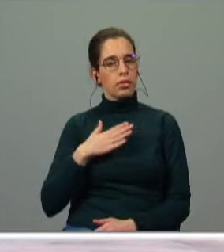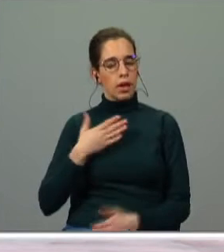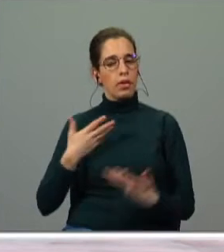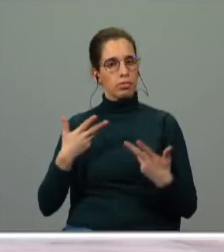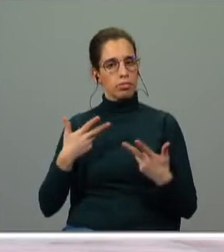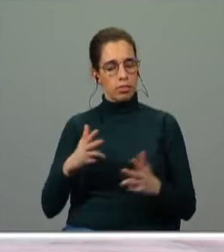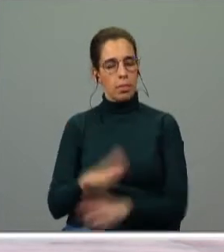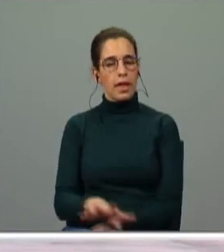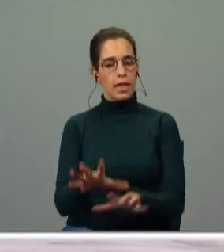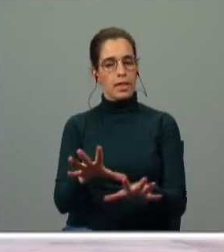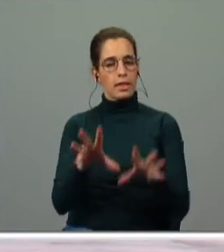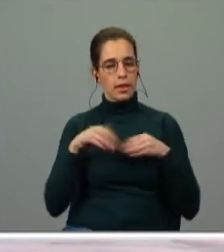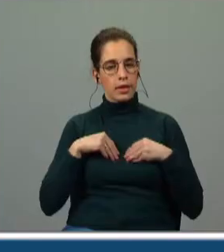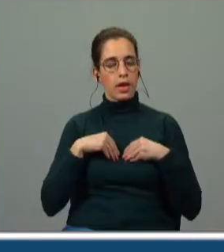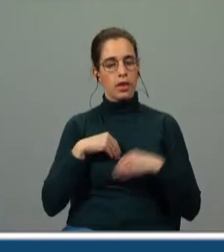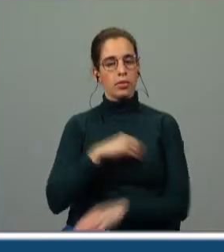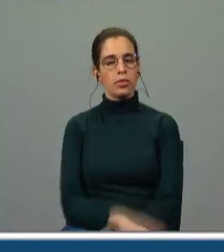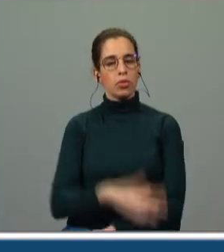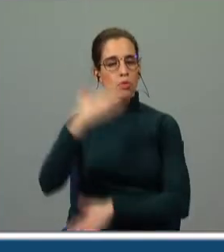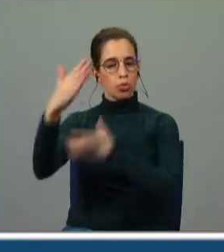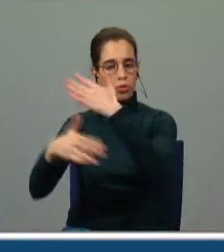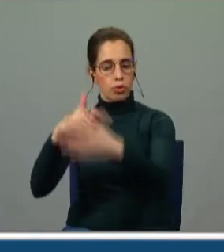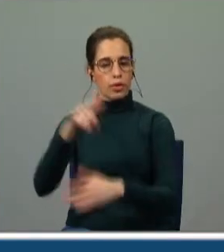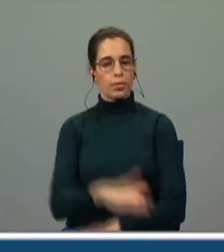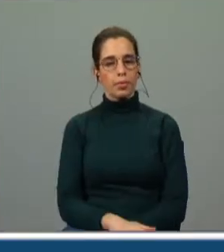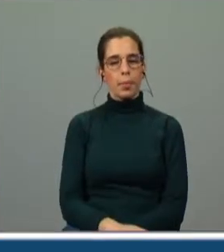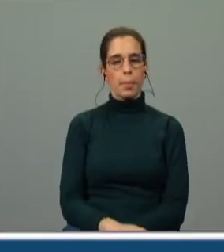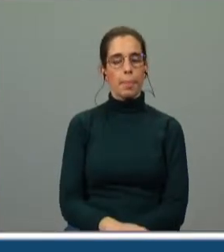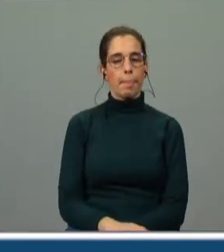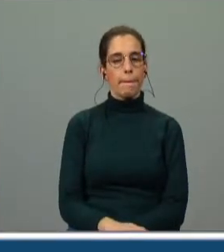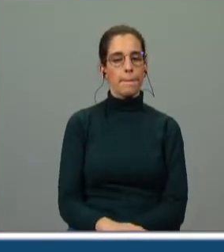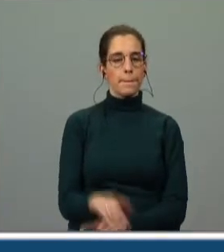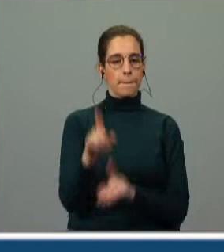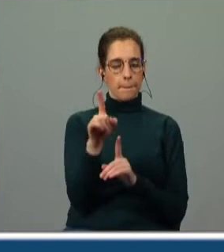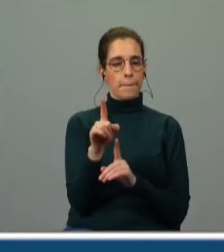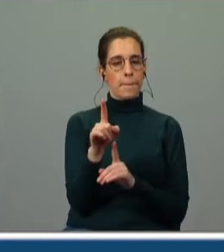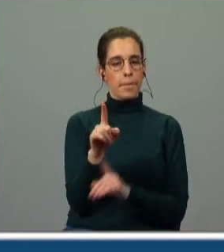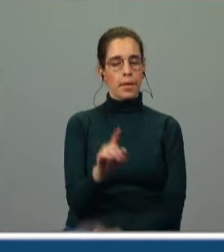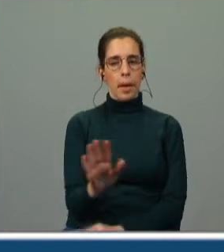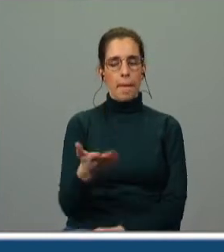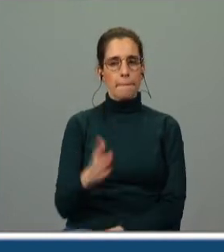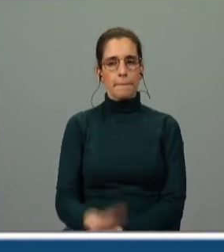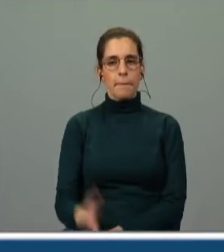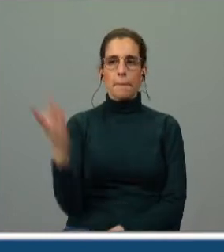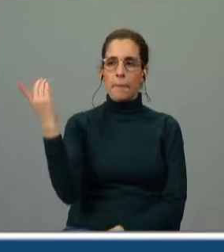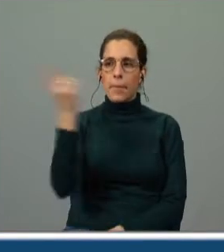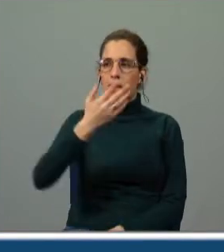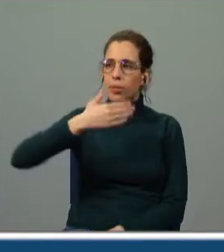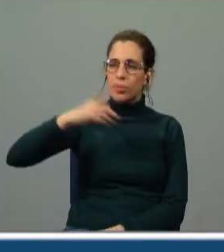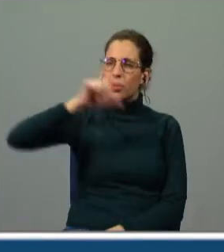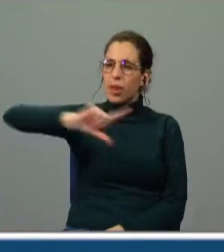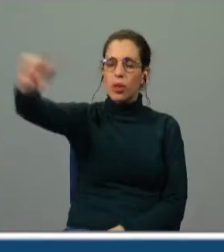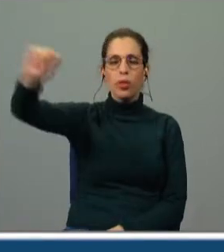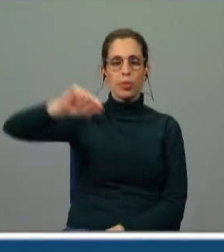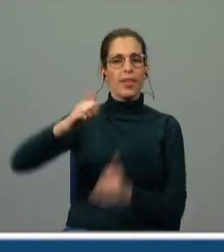então que derradeiro pedido é este põe-me em perpétuo e mísero de esterro manda-me para longe para muito